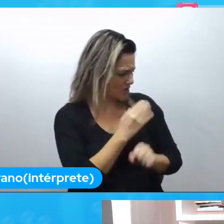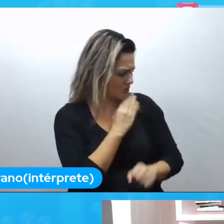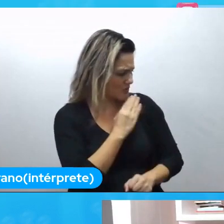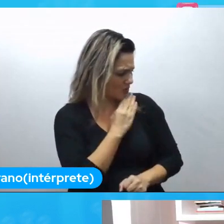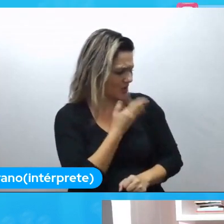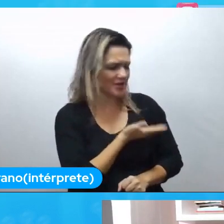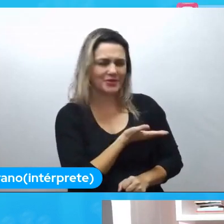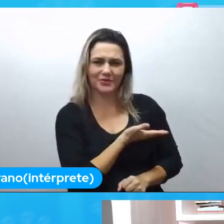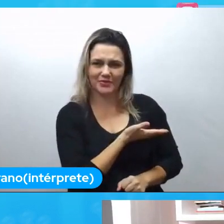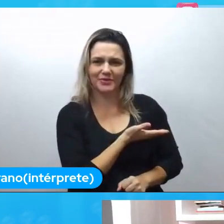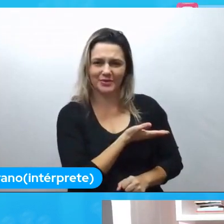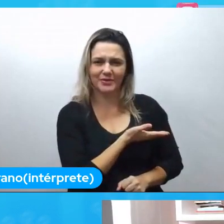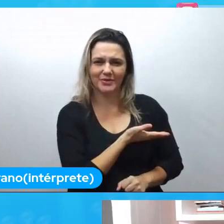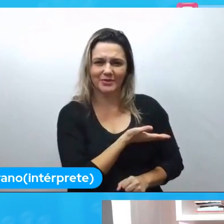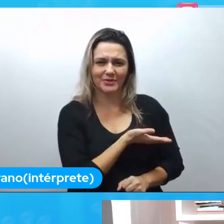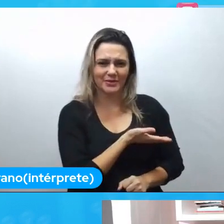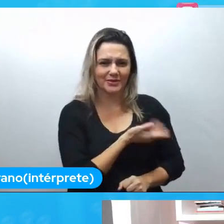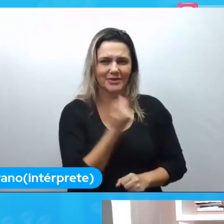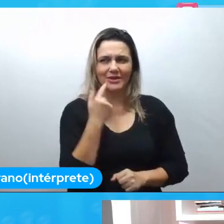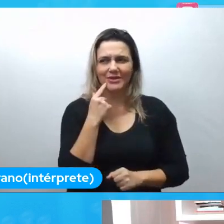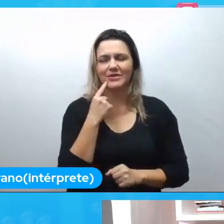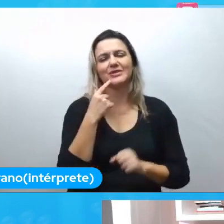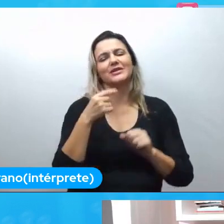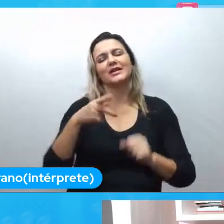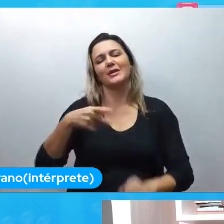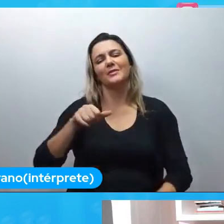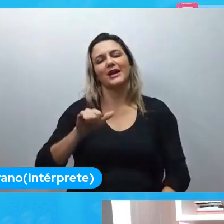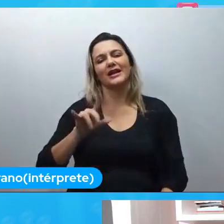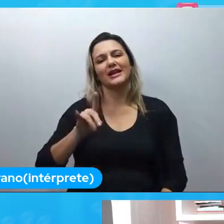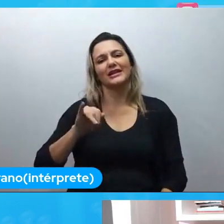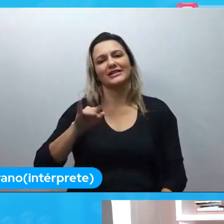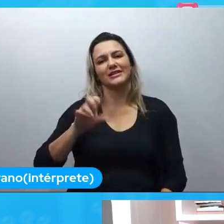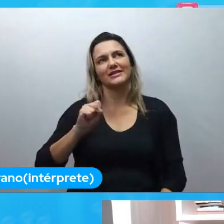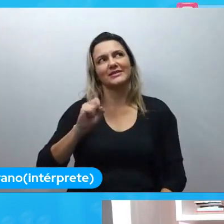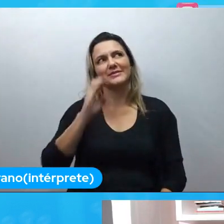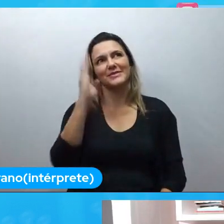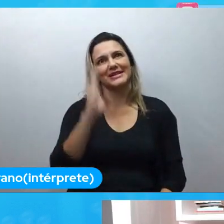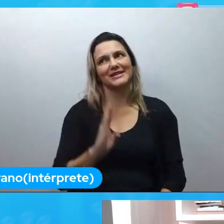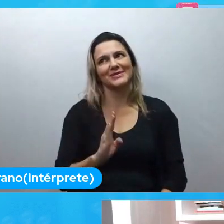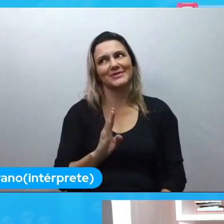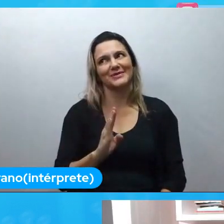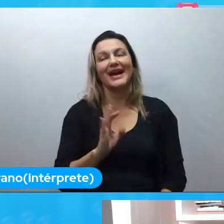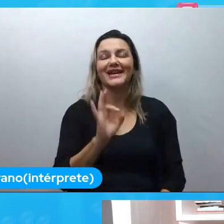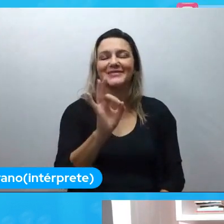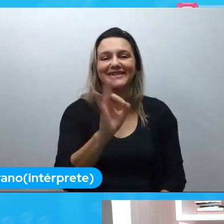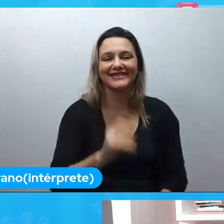Desde a criação da Pai Ladies Brasil aqui no Brasil, né? É, no Brasil.